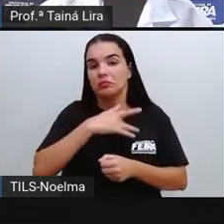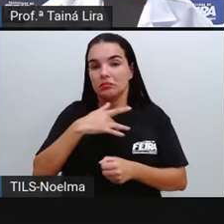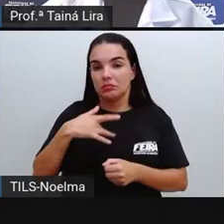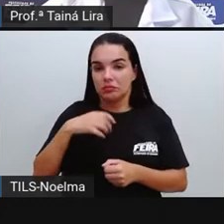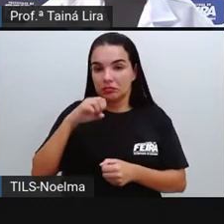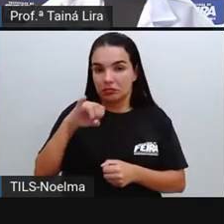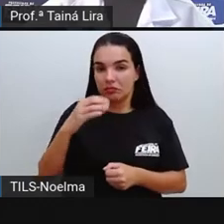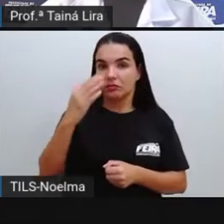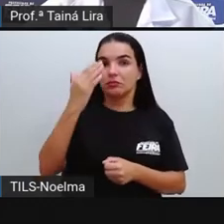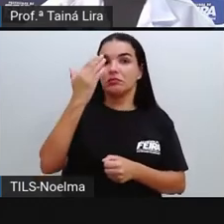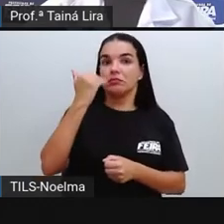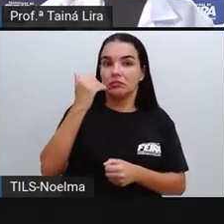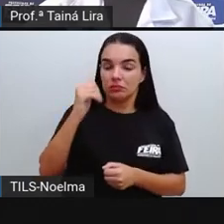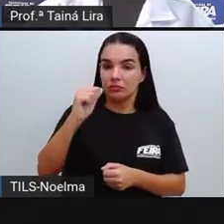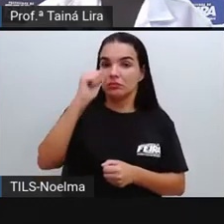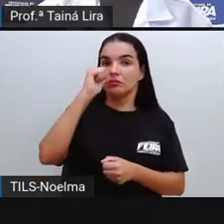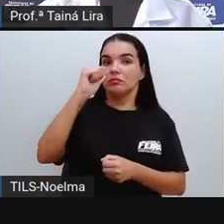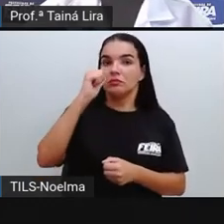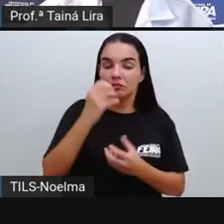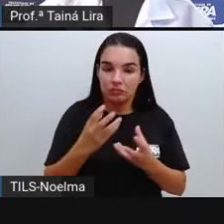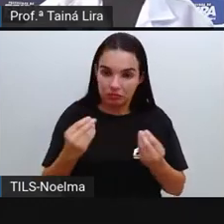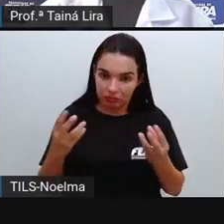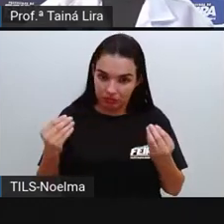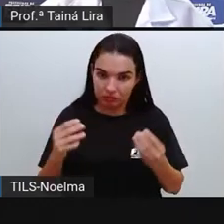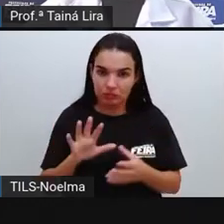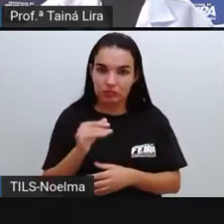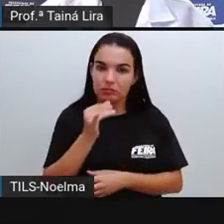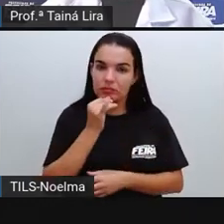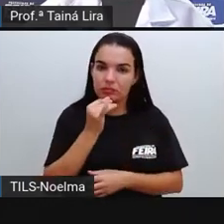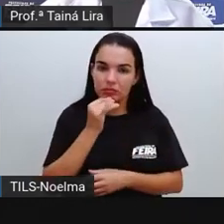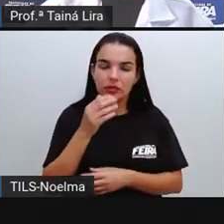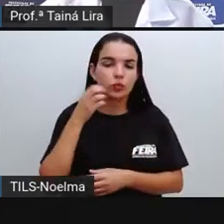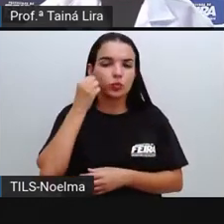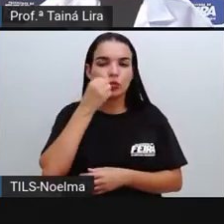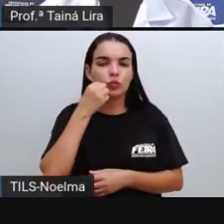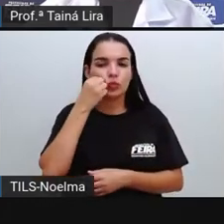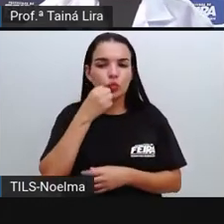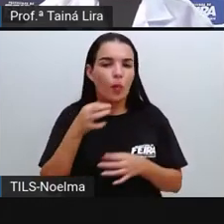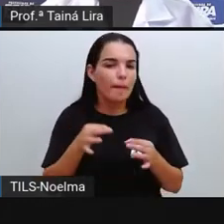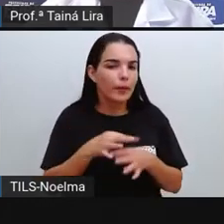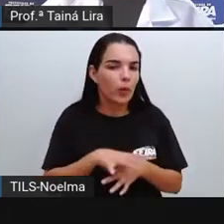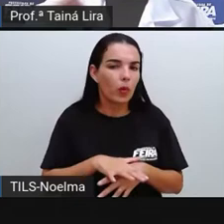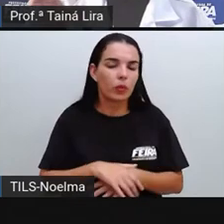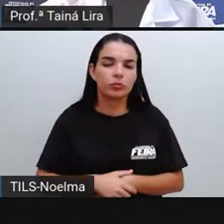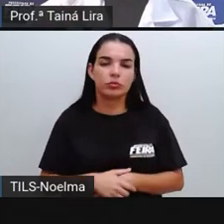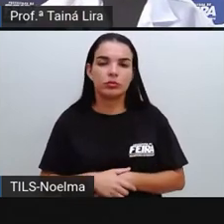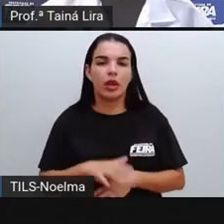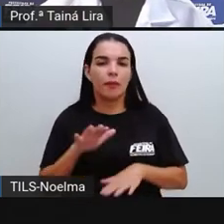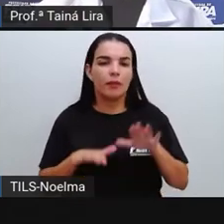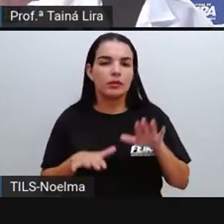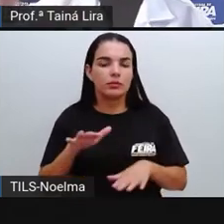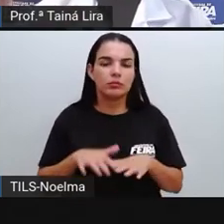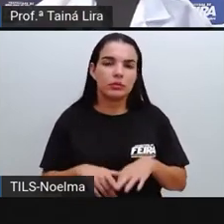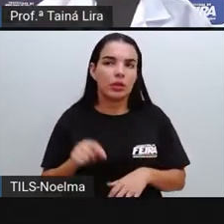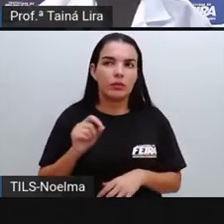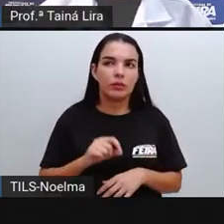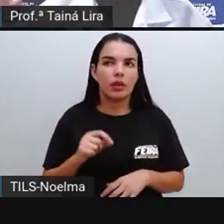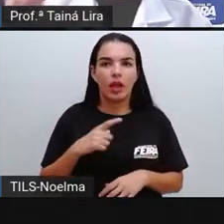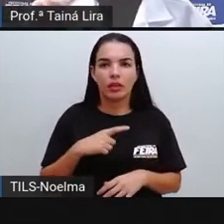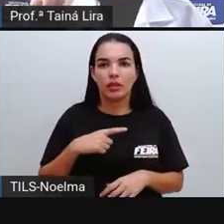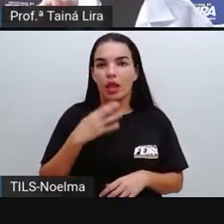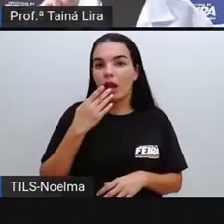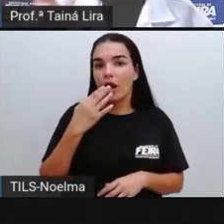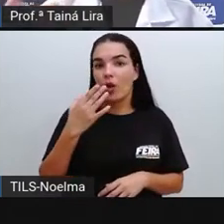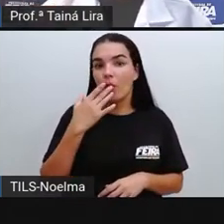a gente tem que ter cuidado aí, né, por exemplo, suco pronto, tá? Geralmente o suco pronto para ficar com aquela